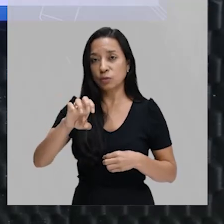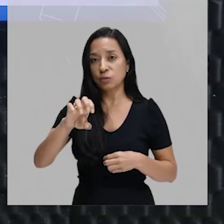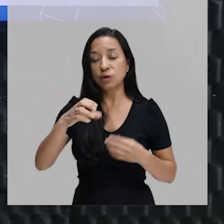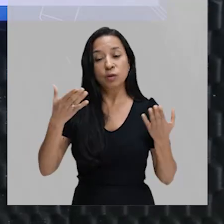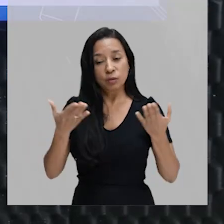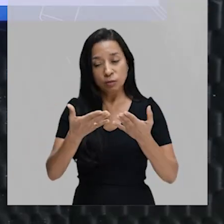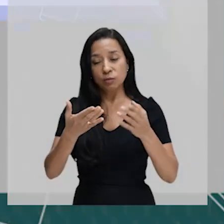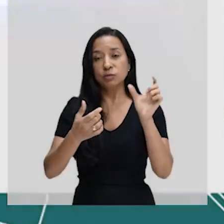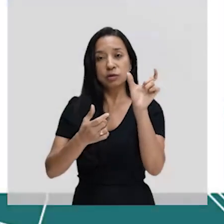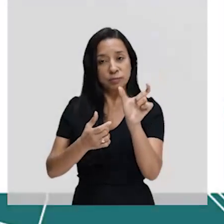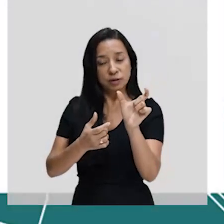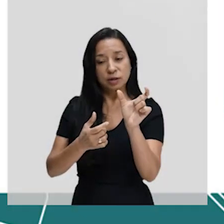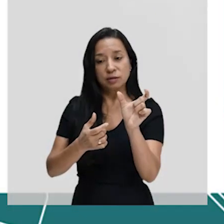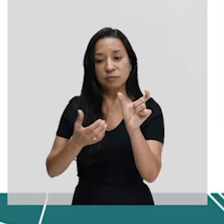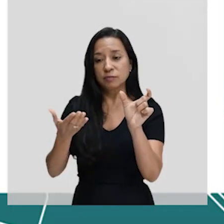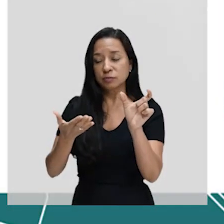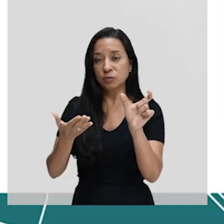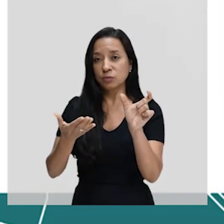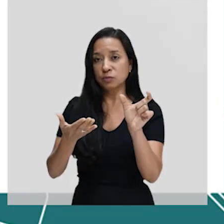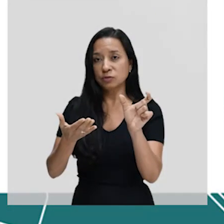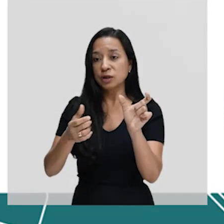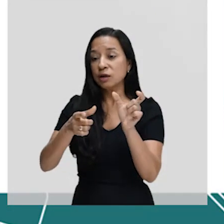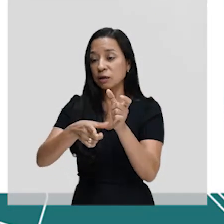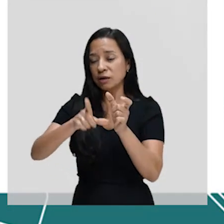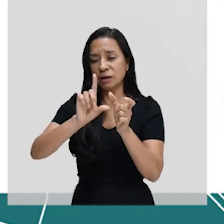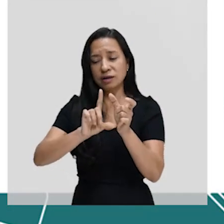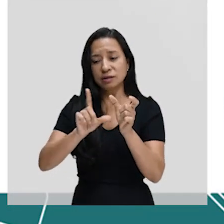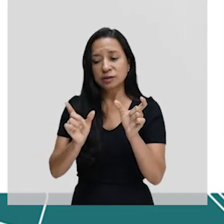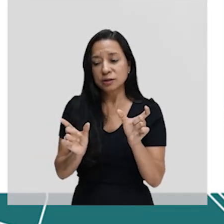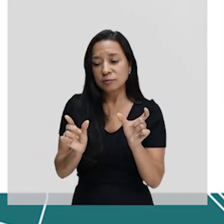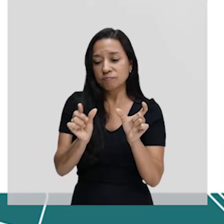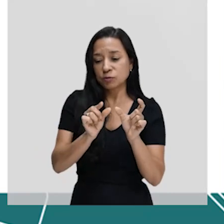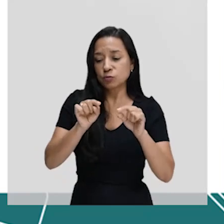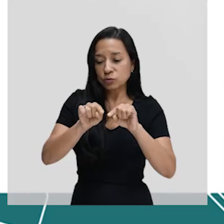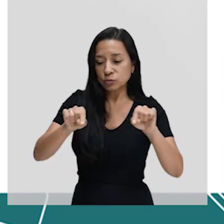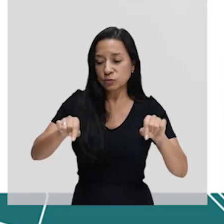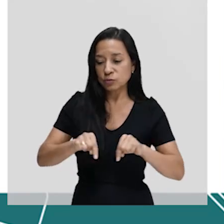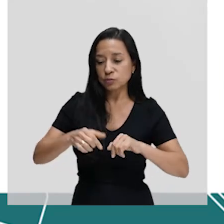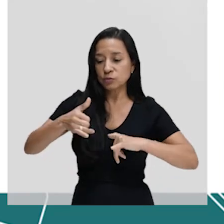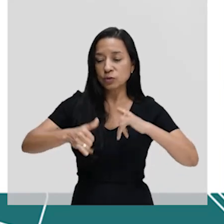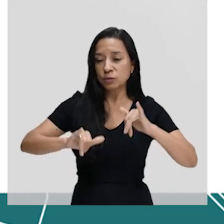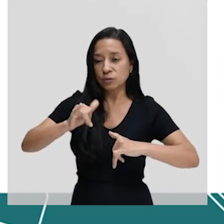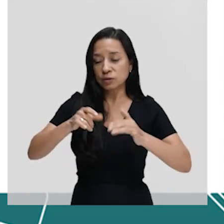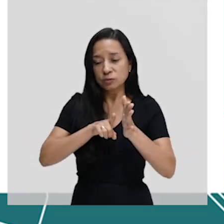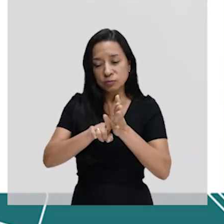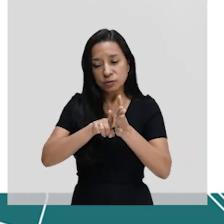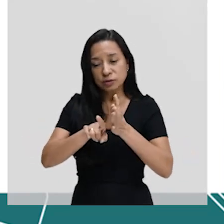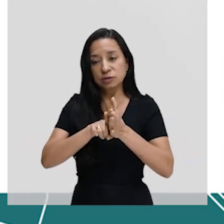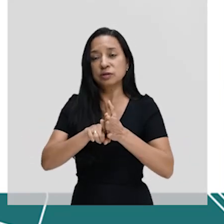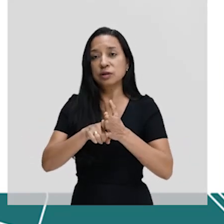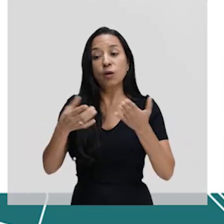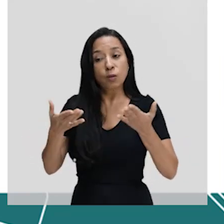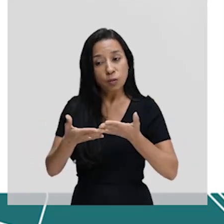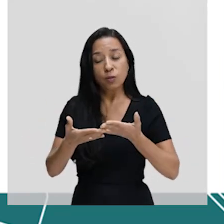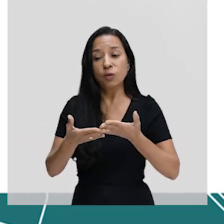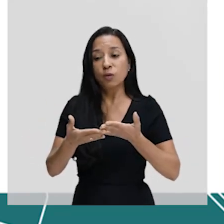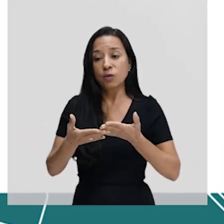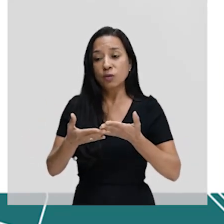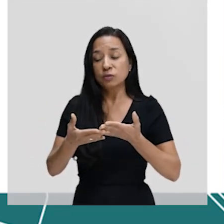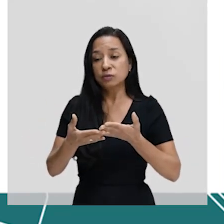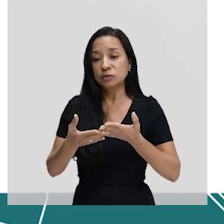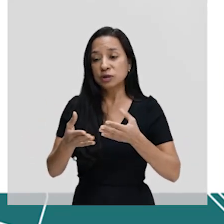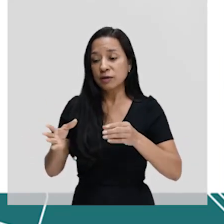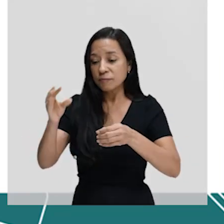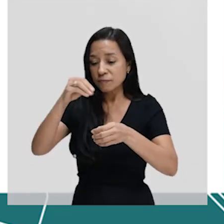antes ela era muito restrita aos laboratórios de pesquisa, ela já faz parte do nosso vocabulário. Hoje, por exemplo,